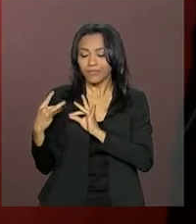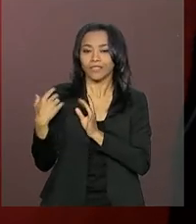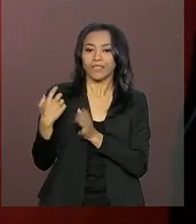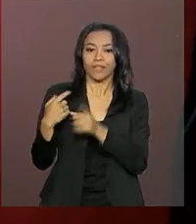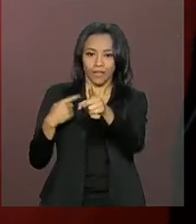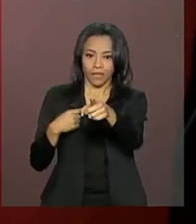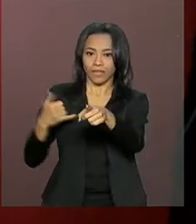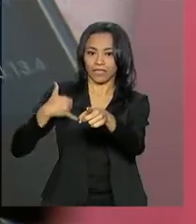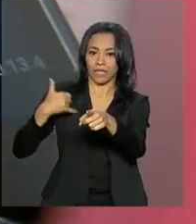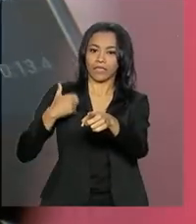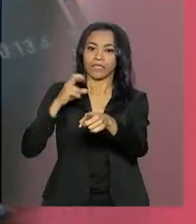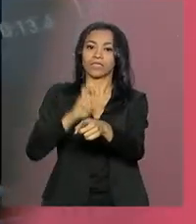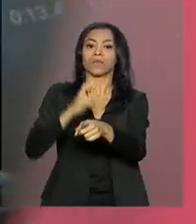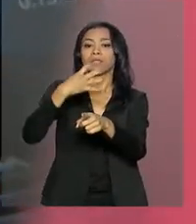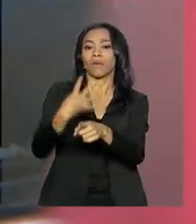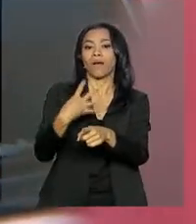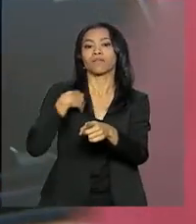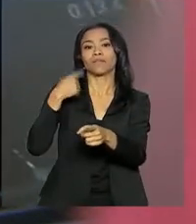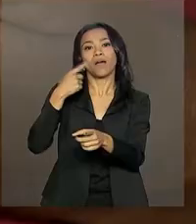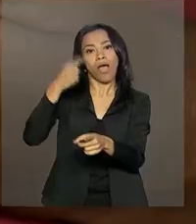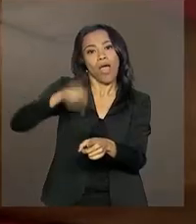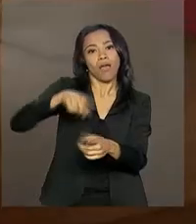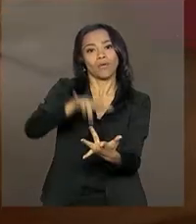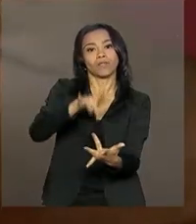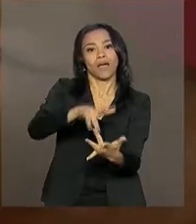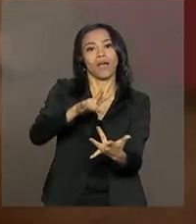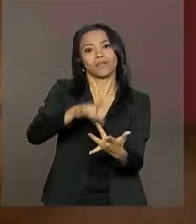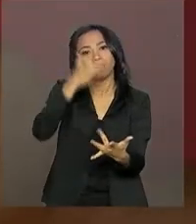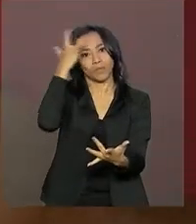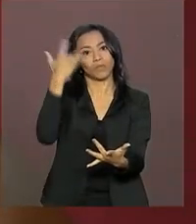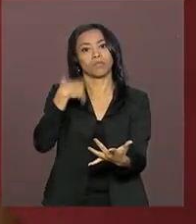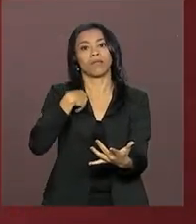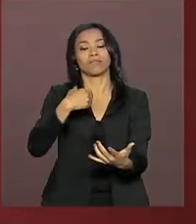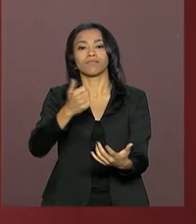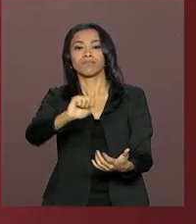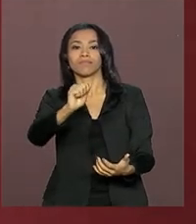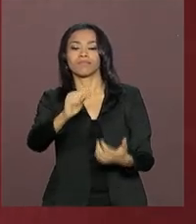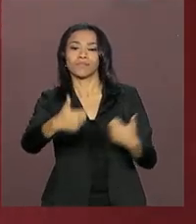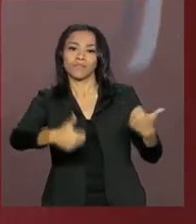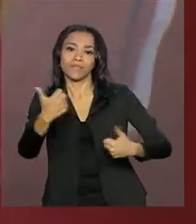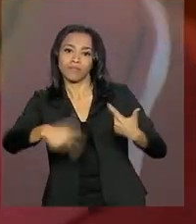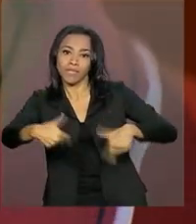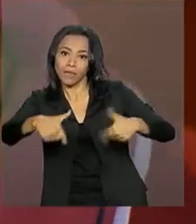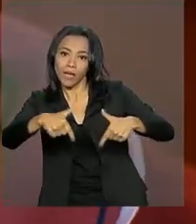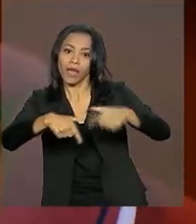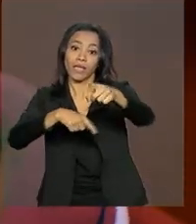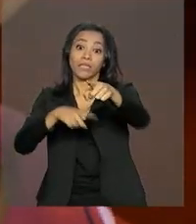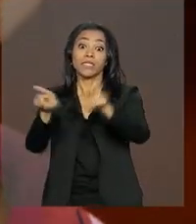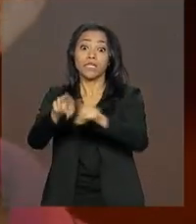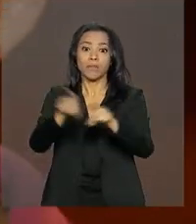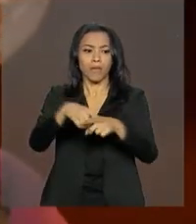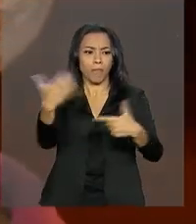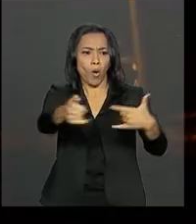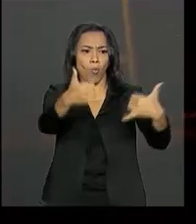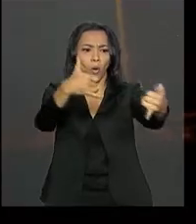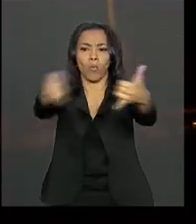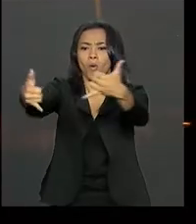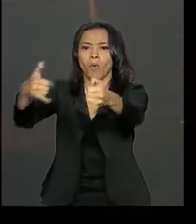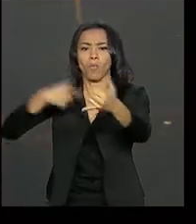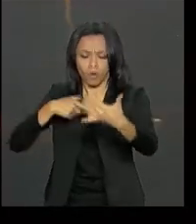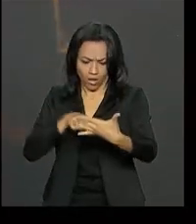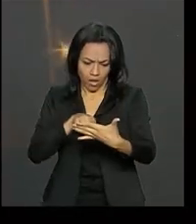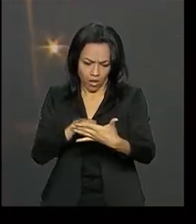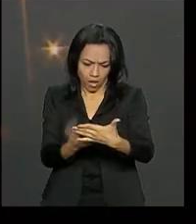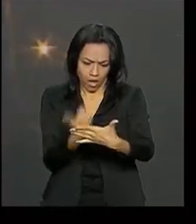54 anos encontra passageiros. Também pelo celular, Robson acompanha os avisos de tiroteios na cidade. A